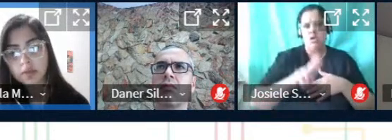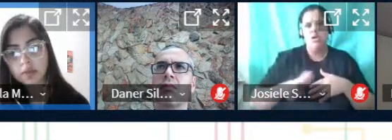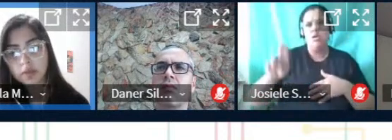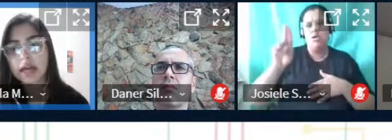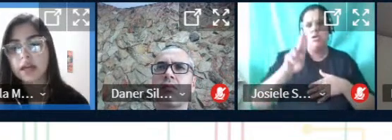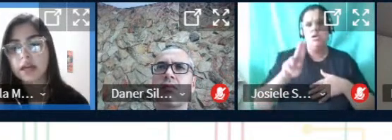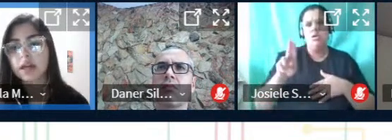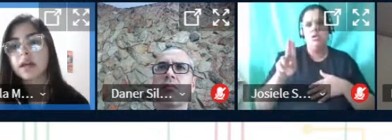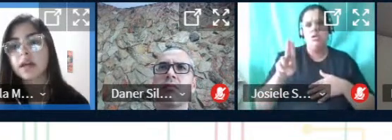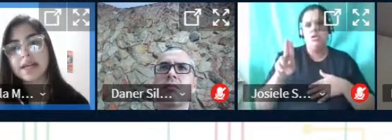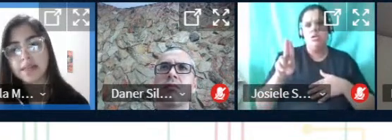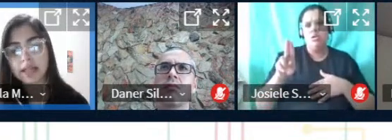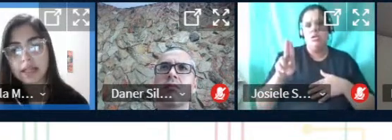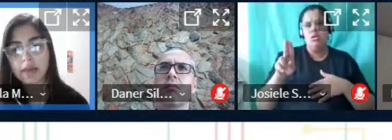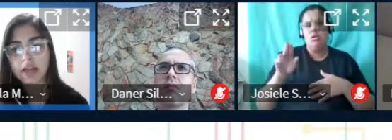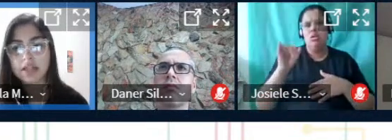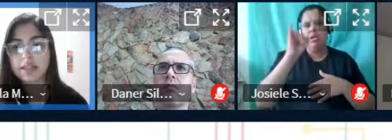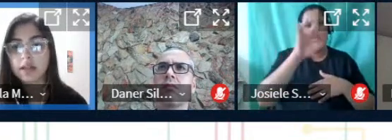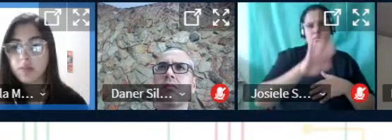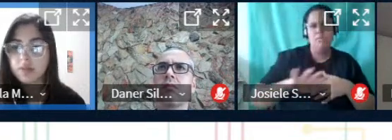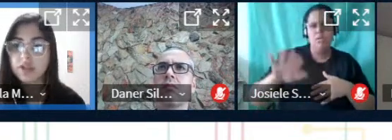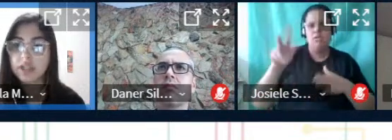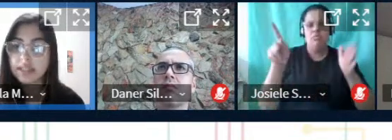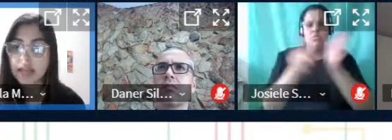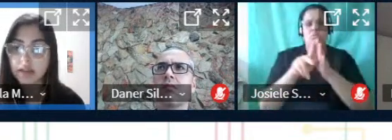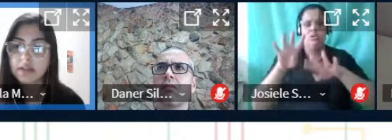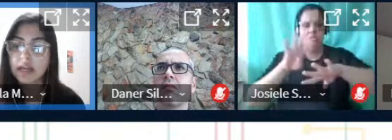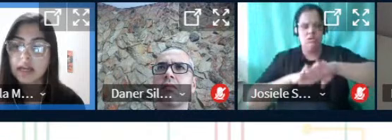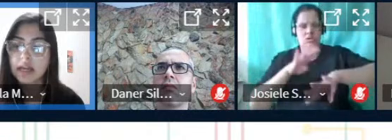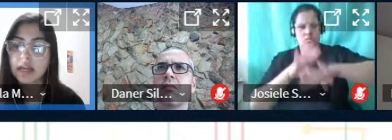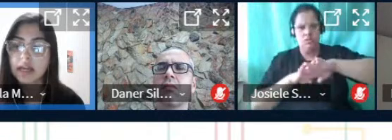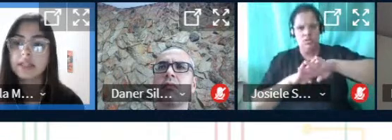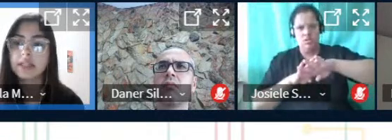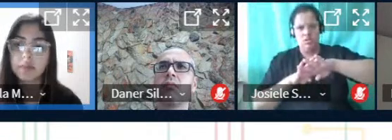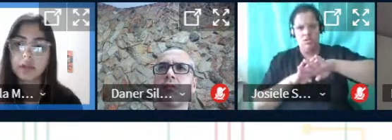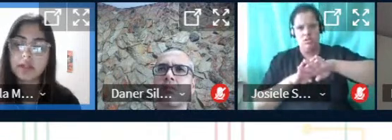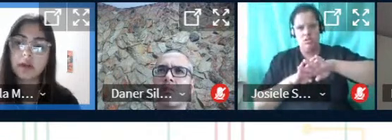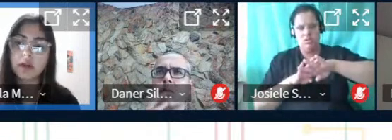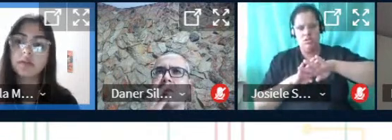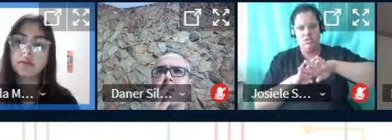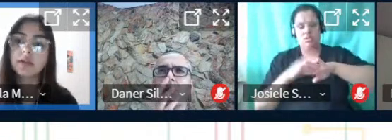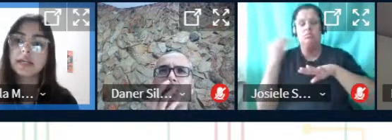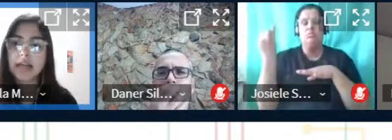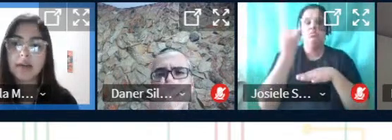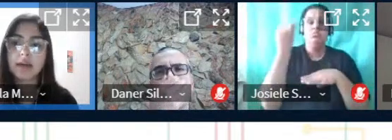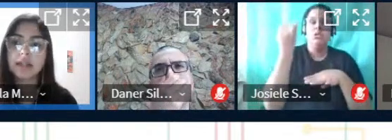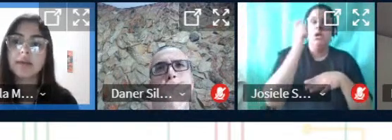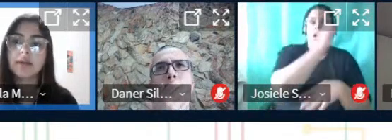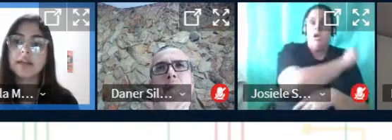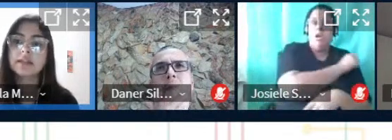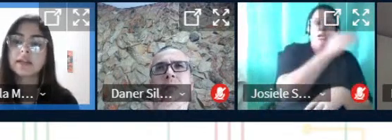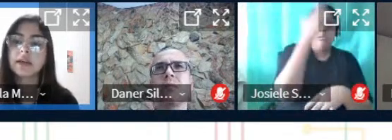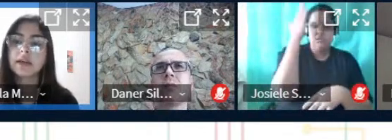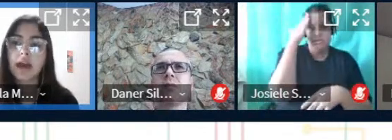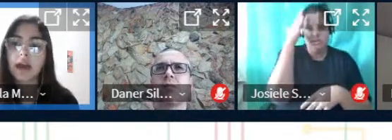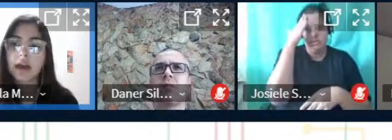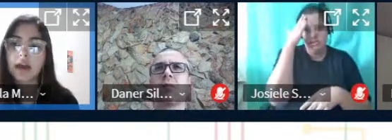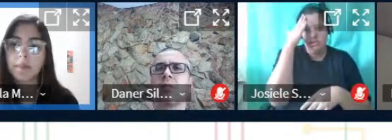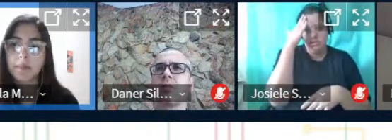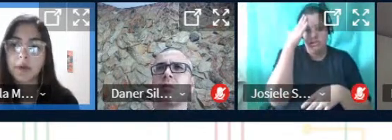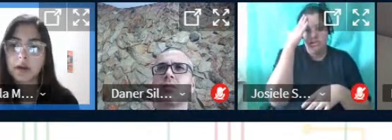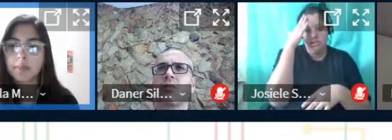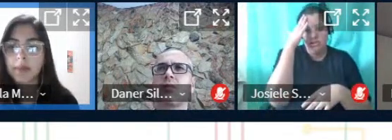para símbolos né que ainda mais na matemática são muito utilizados e é de extrema importância que o aluno saiba ainda mais